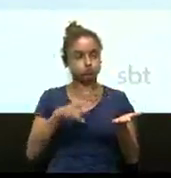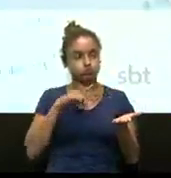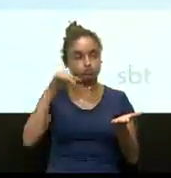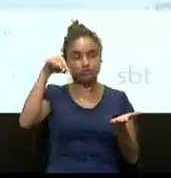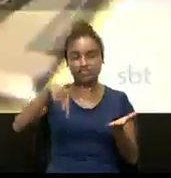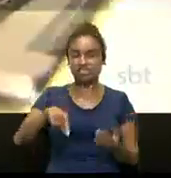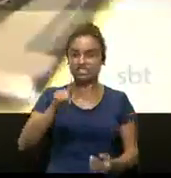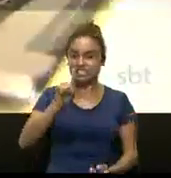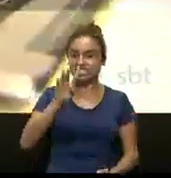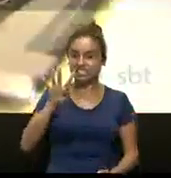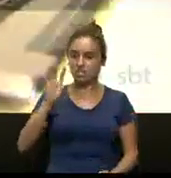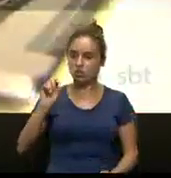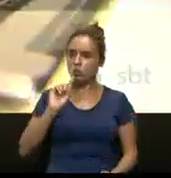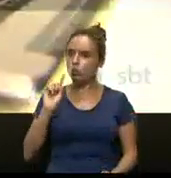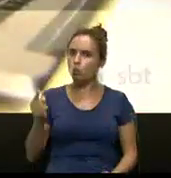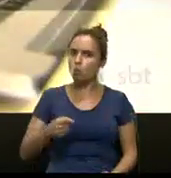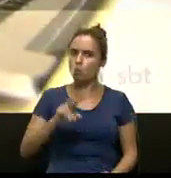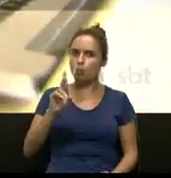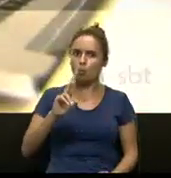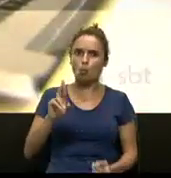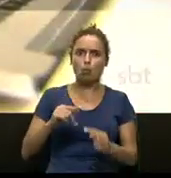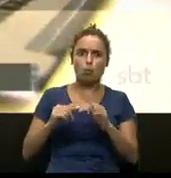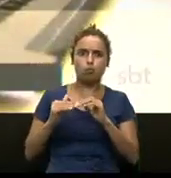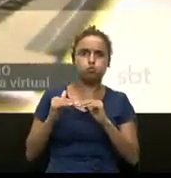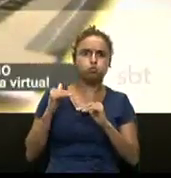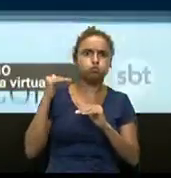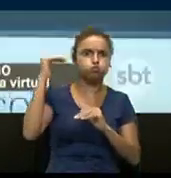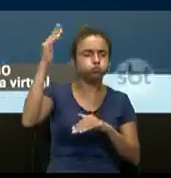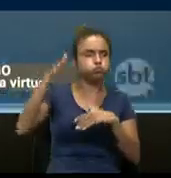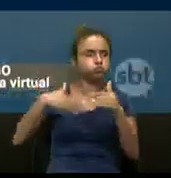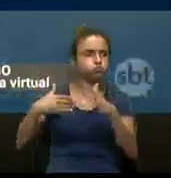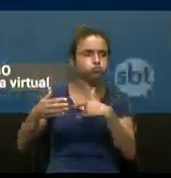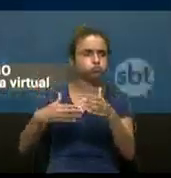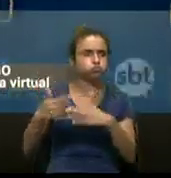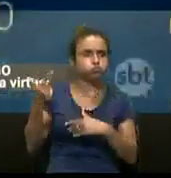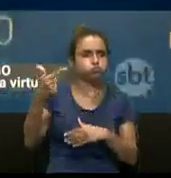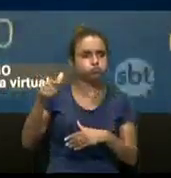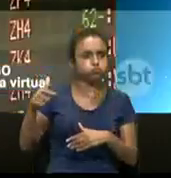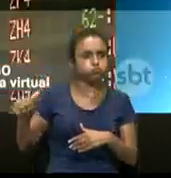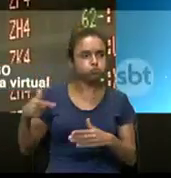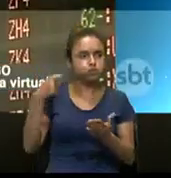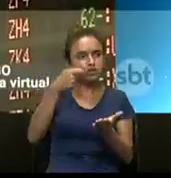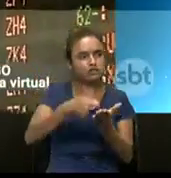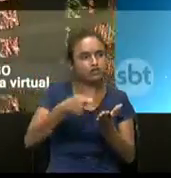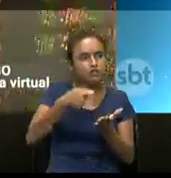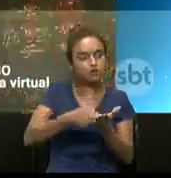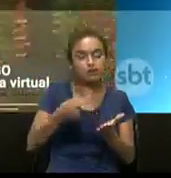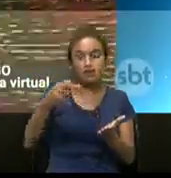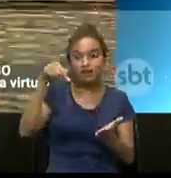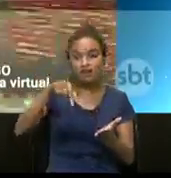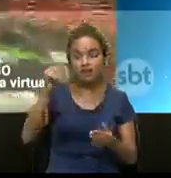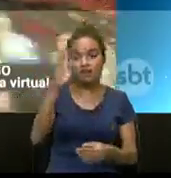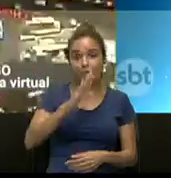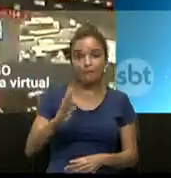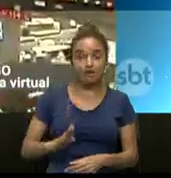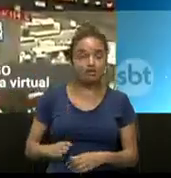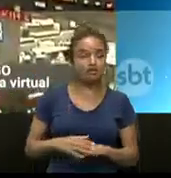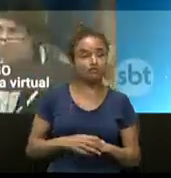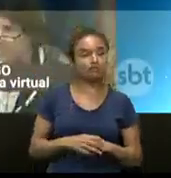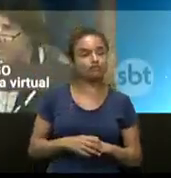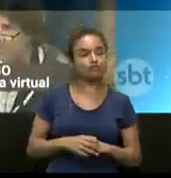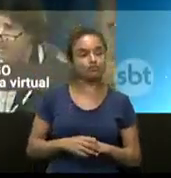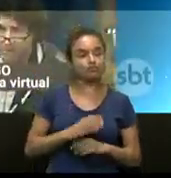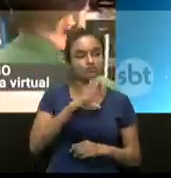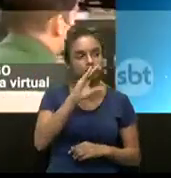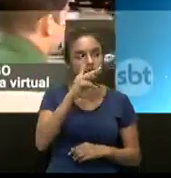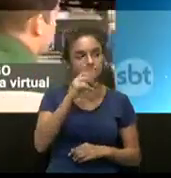140 mil. É um rendimento muito acima de qualquer outro investimento no Brasil. Neste domingo, a Bolsa de Valores de Chicago,